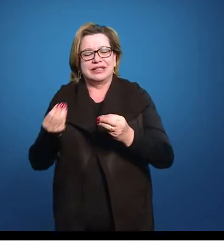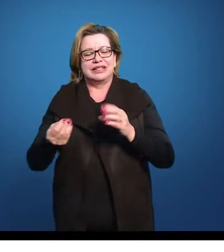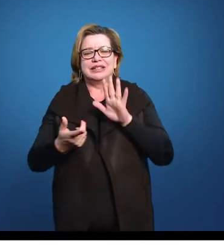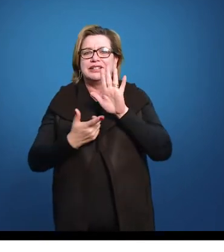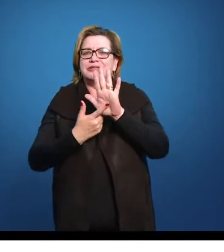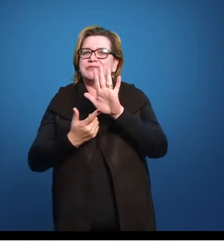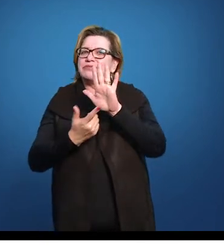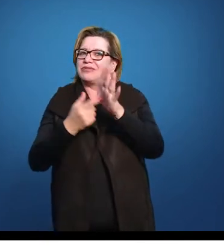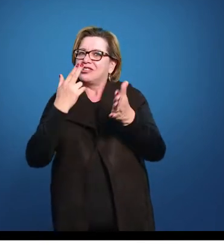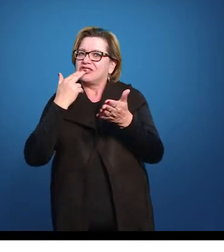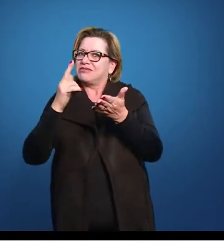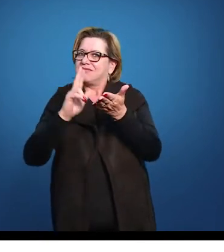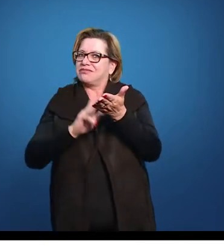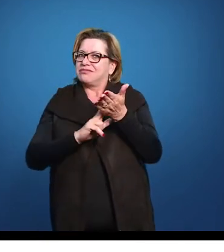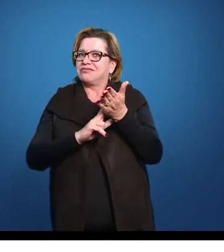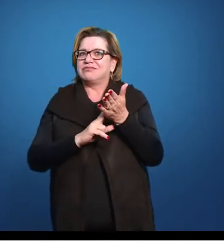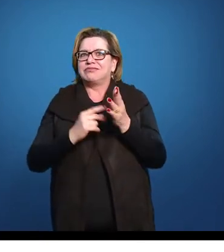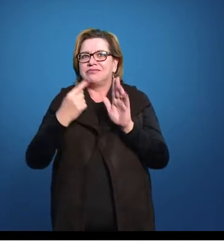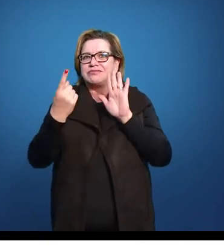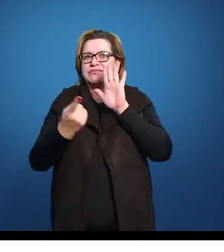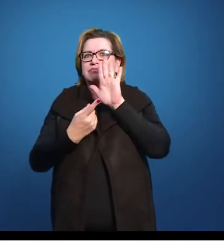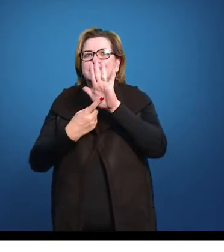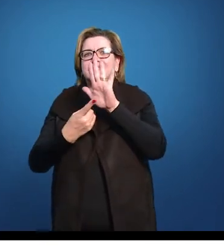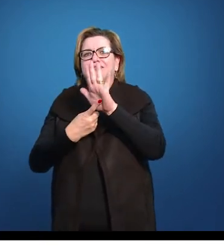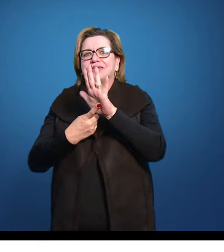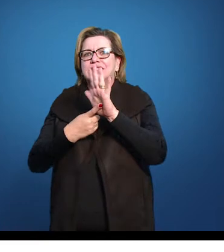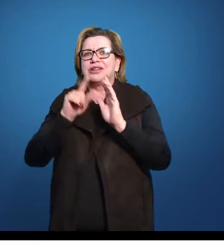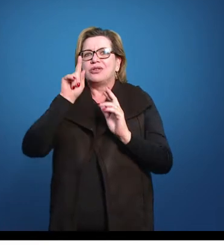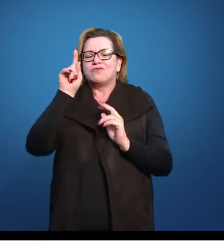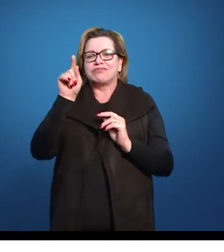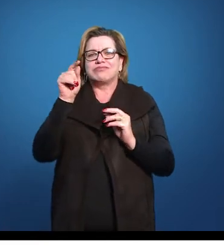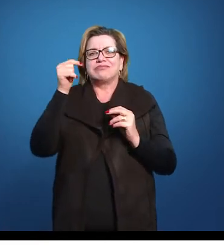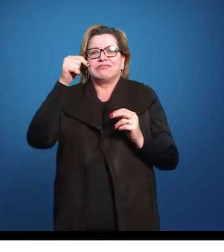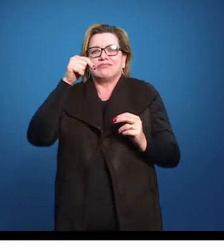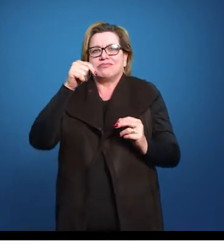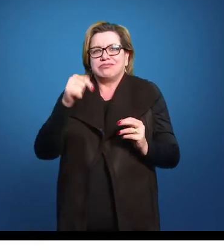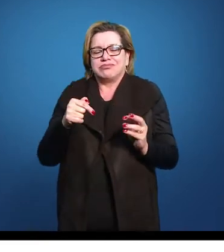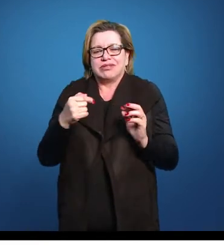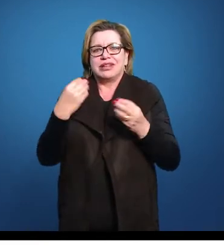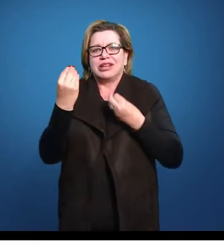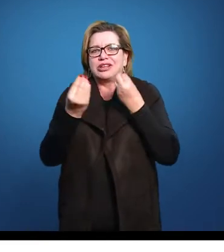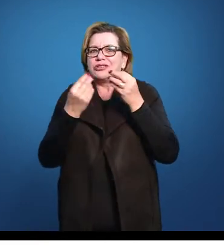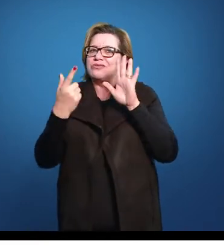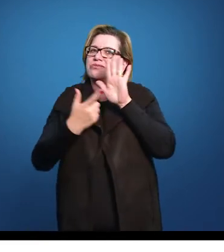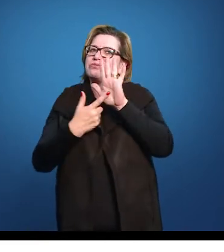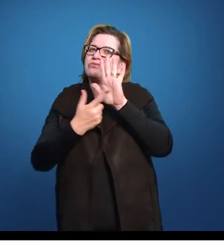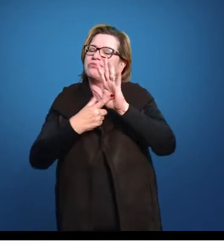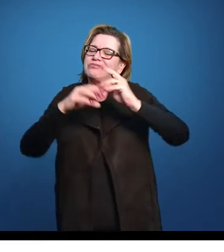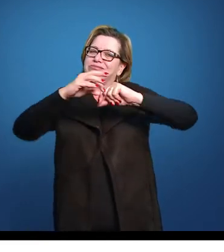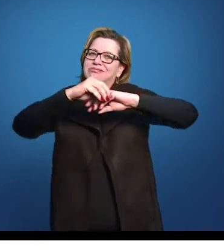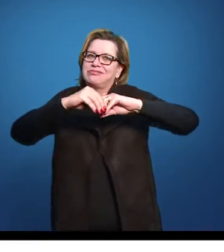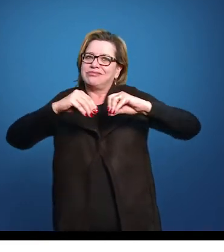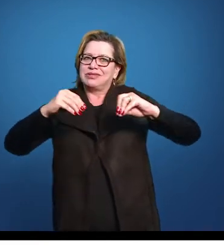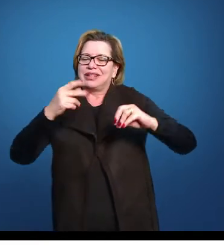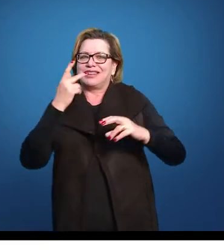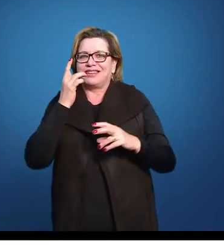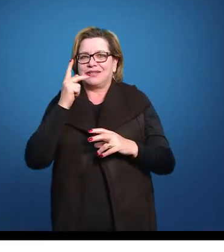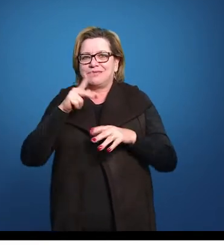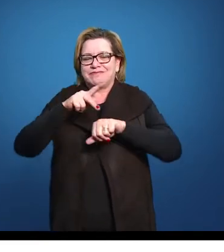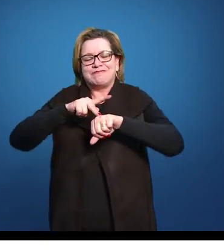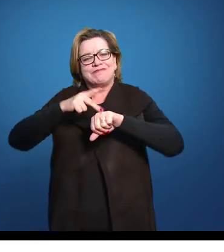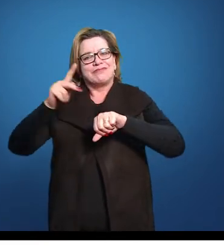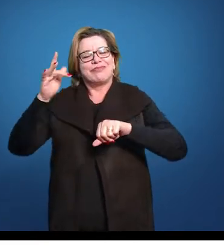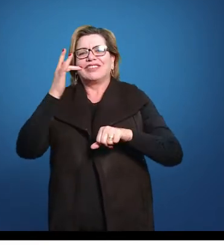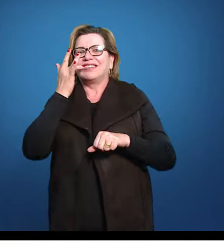apontou para a gente, apontou para a terra, como se dissesse para a gente que houvesse prata e houvesse